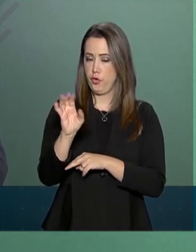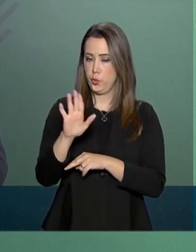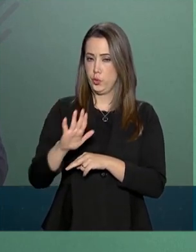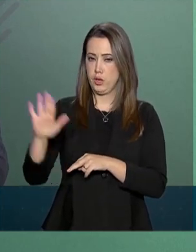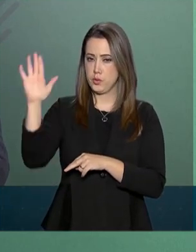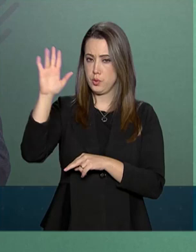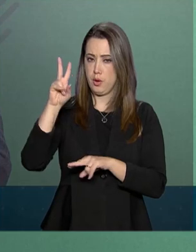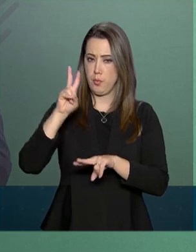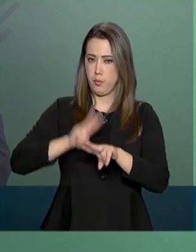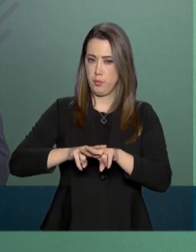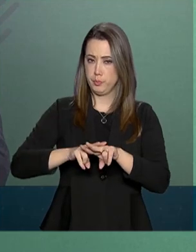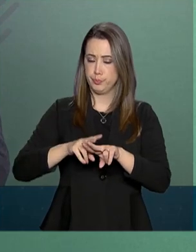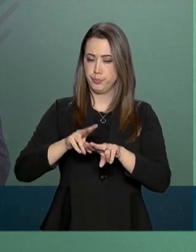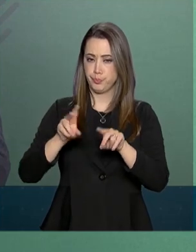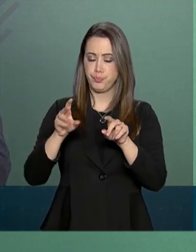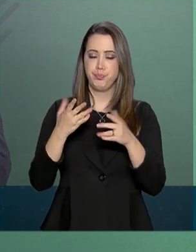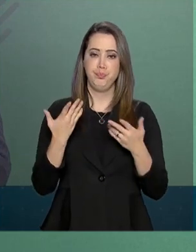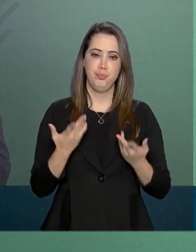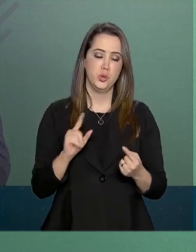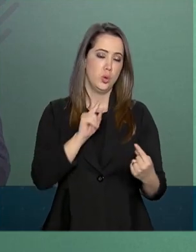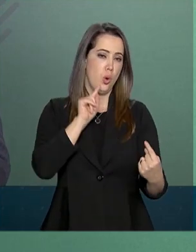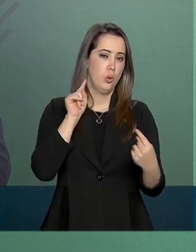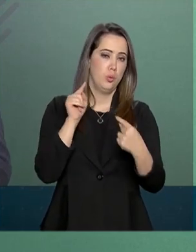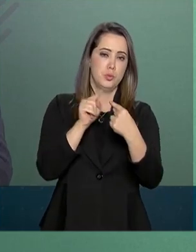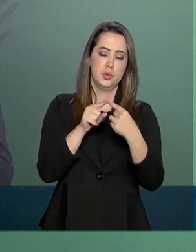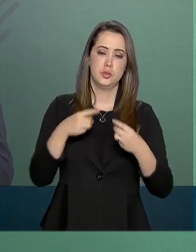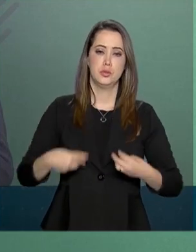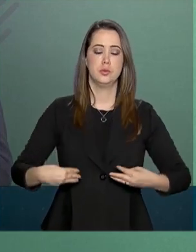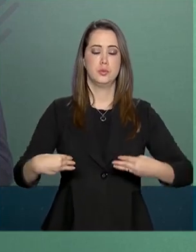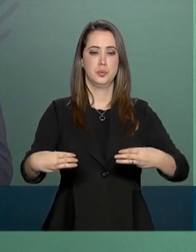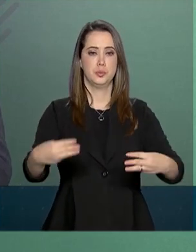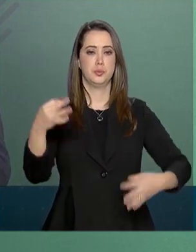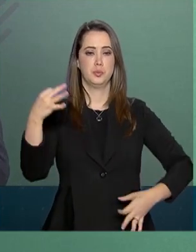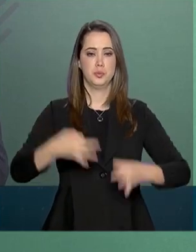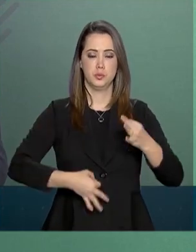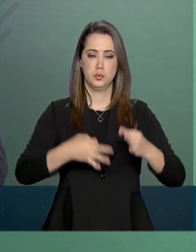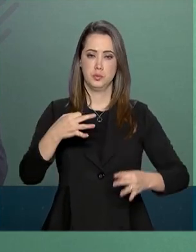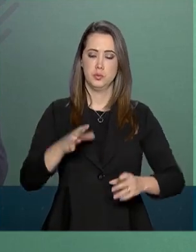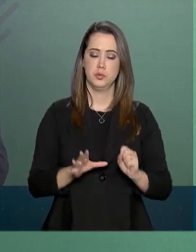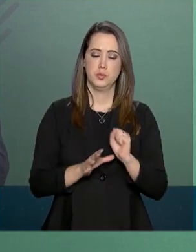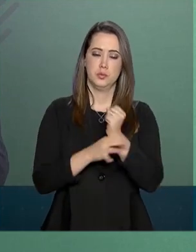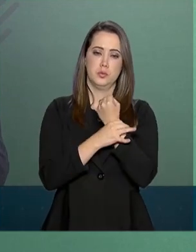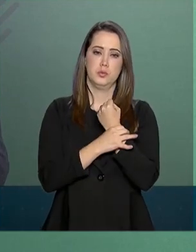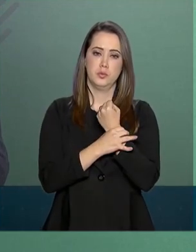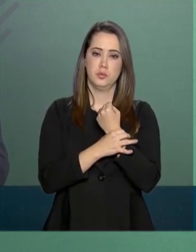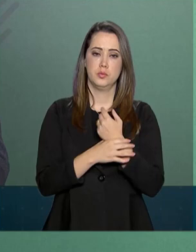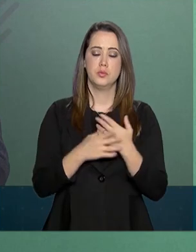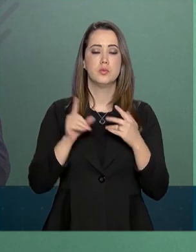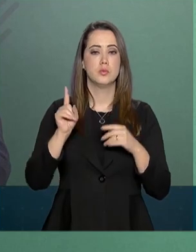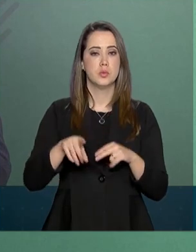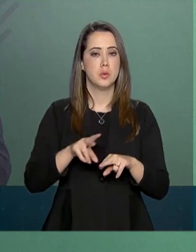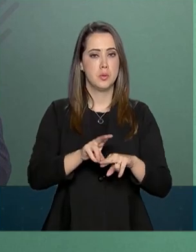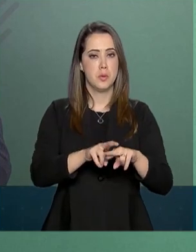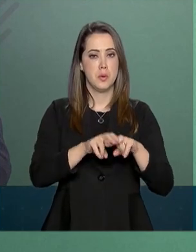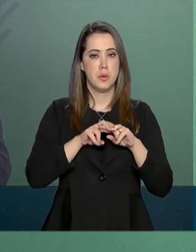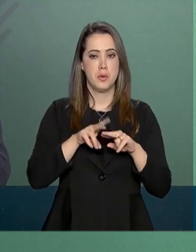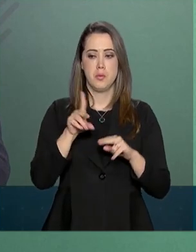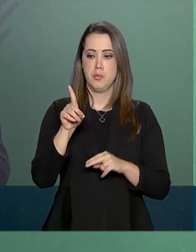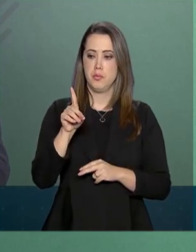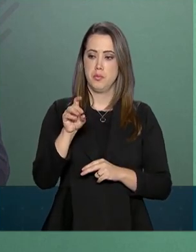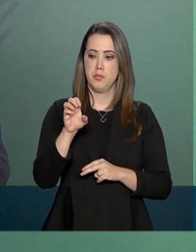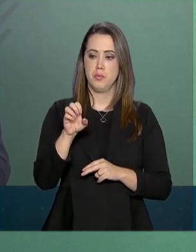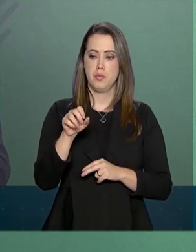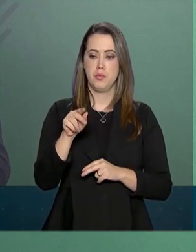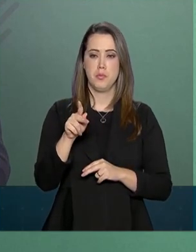A meta do Ministério da Justiça e Segurança Pública, por meio do DEPEN,